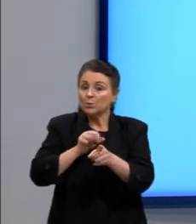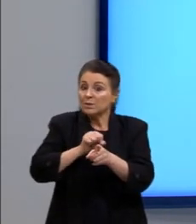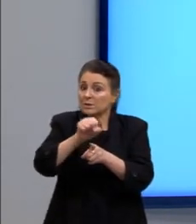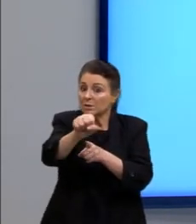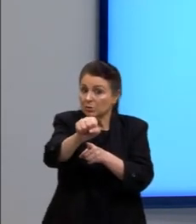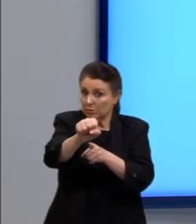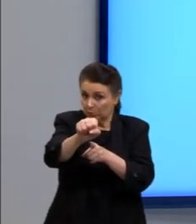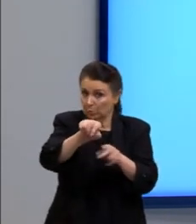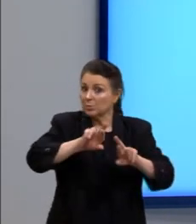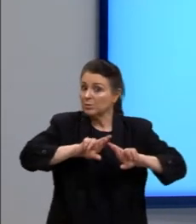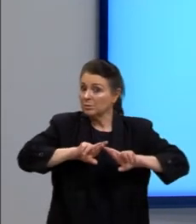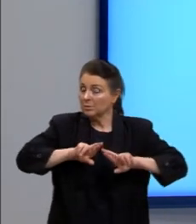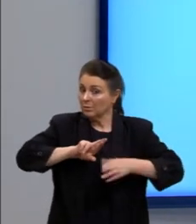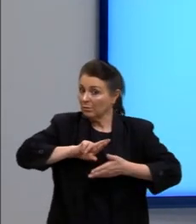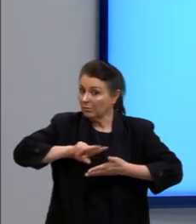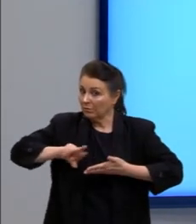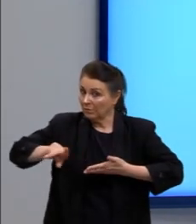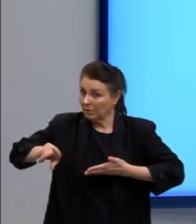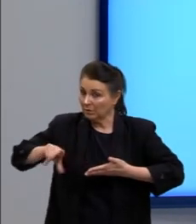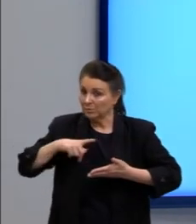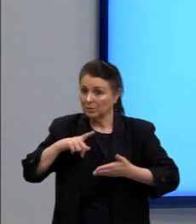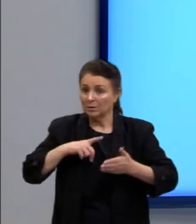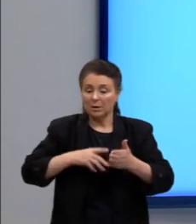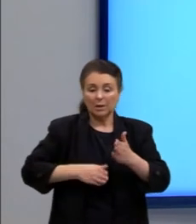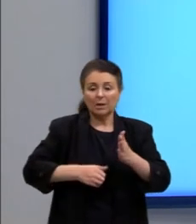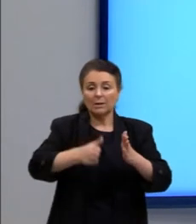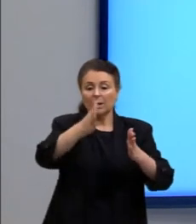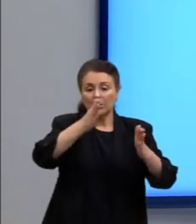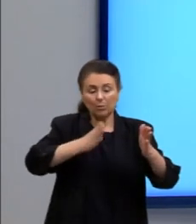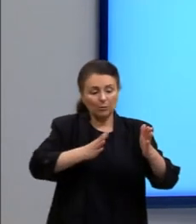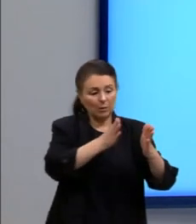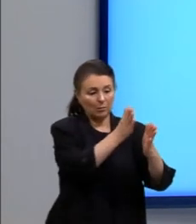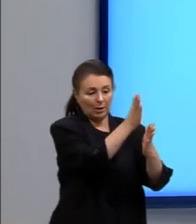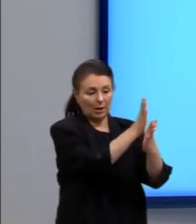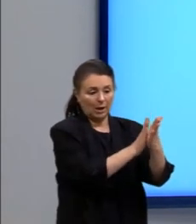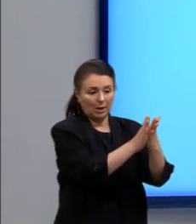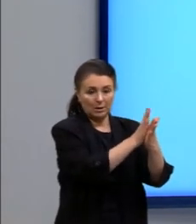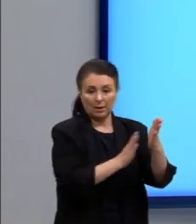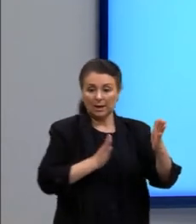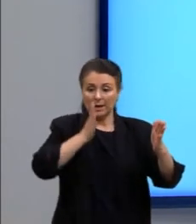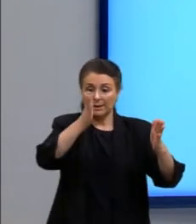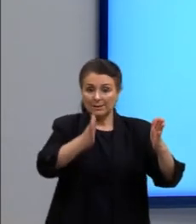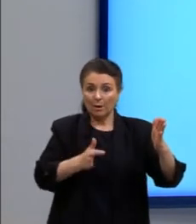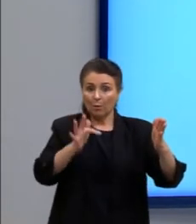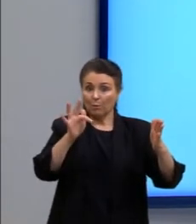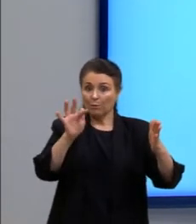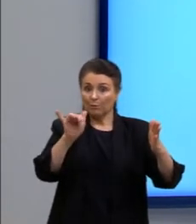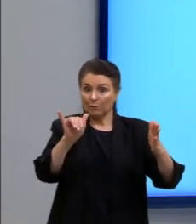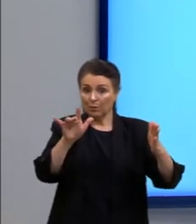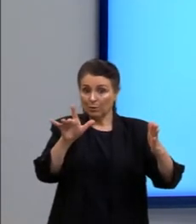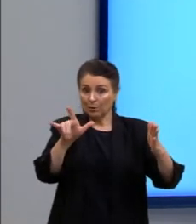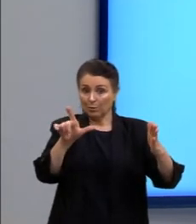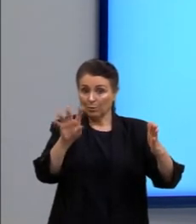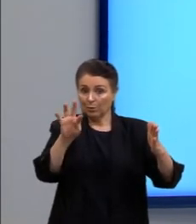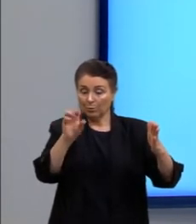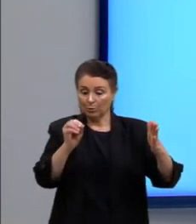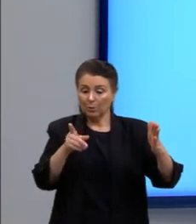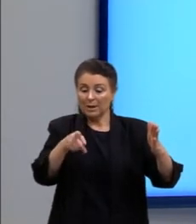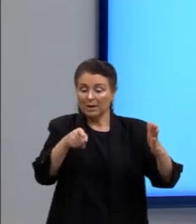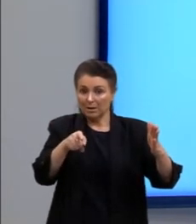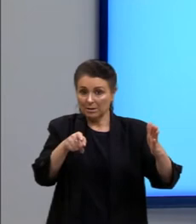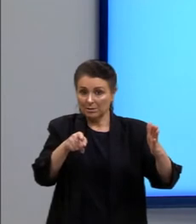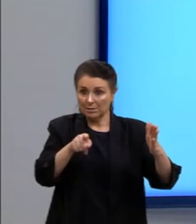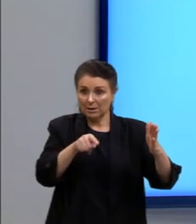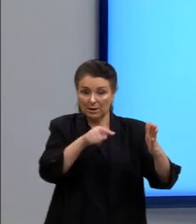Certo? Tem uma espécie de um filtro aqui que é o nosso polarizador e ela vai passar, então, somente na